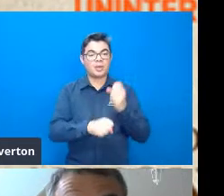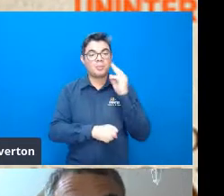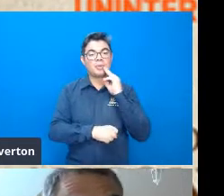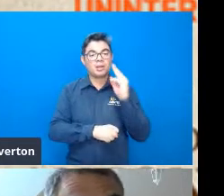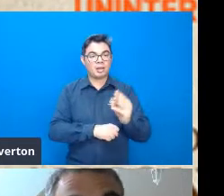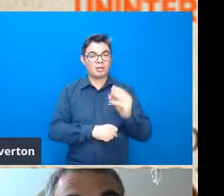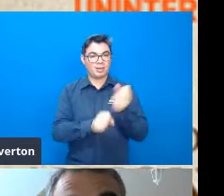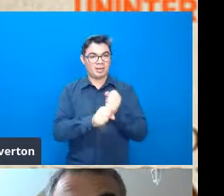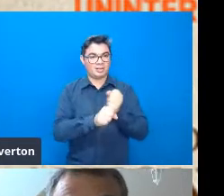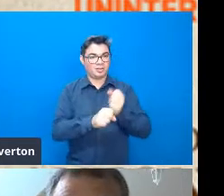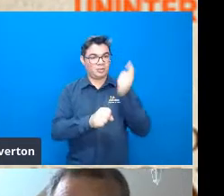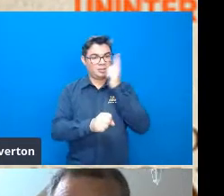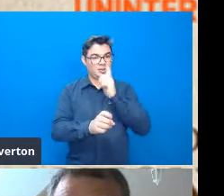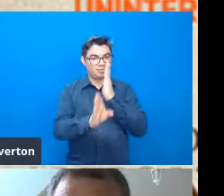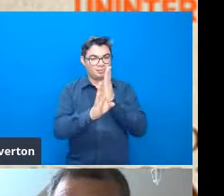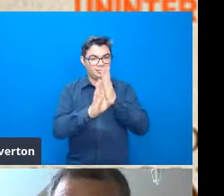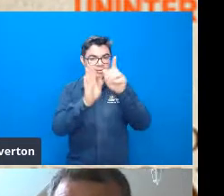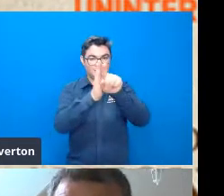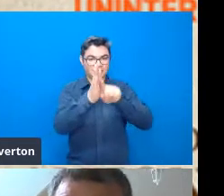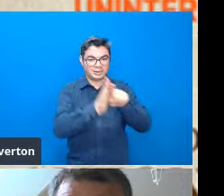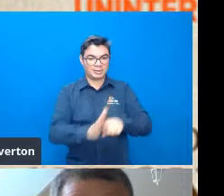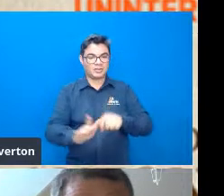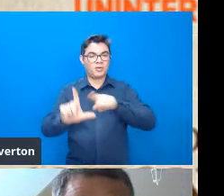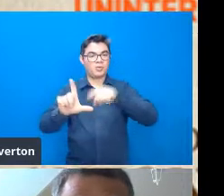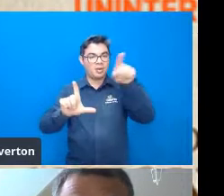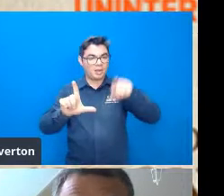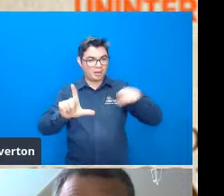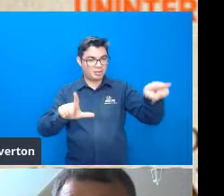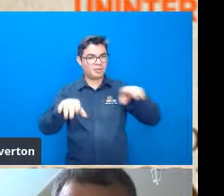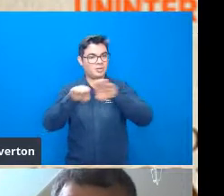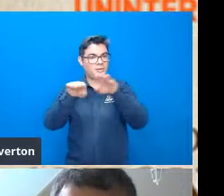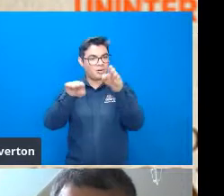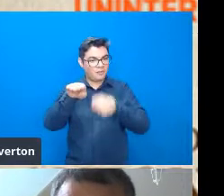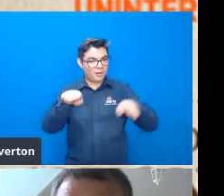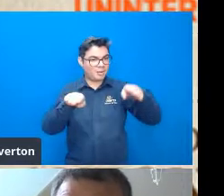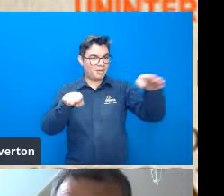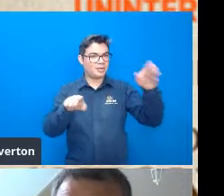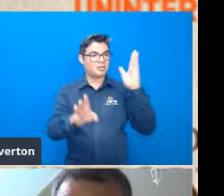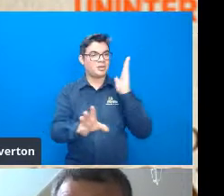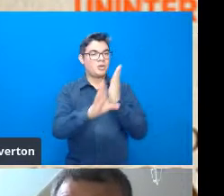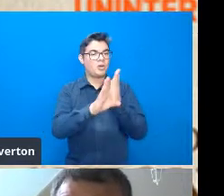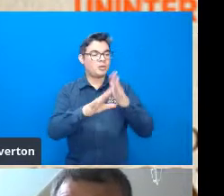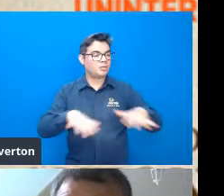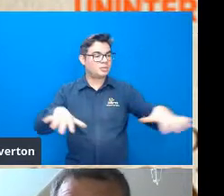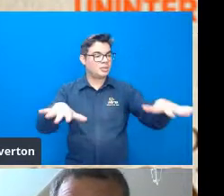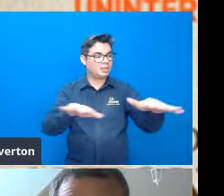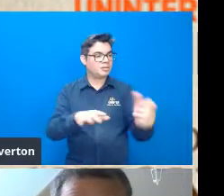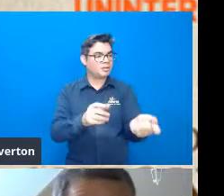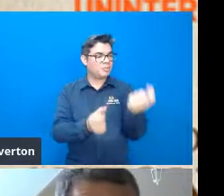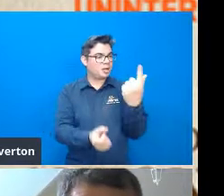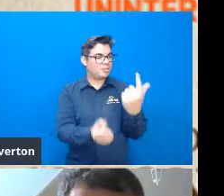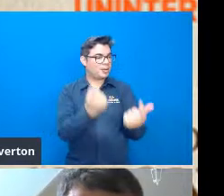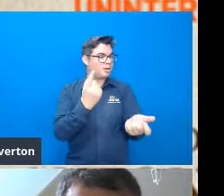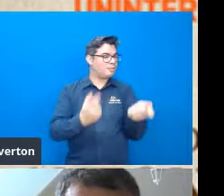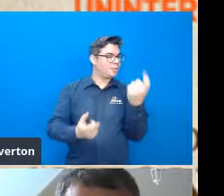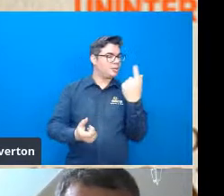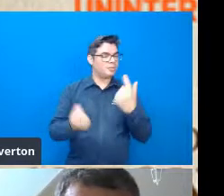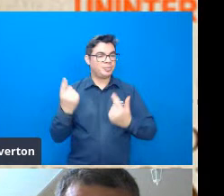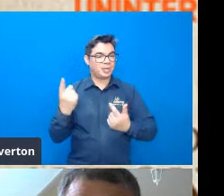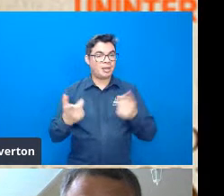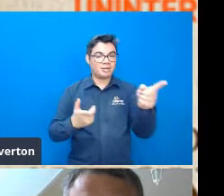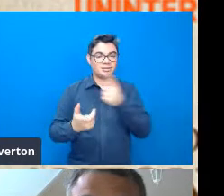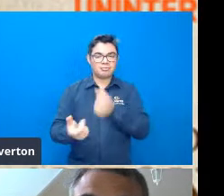a gente utiliza o índice morfométrico para encontrar ambientes de anomalia a partir dessas